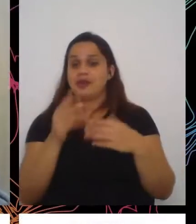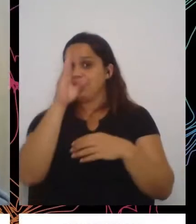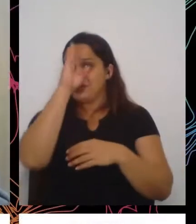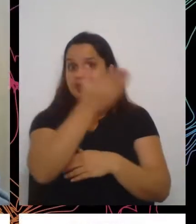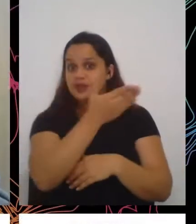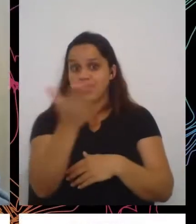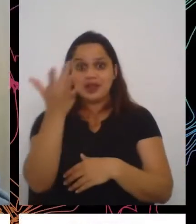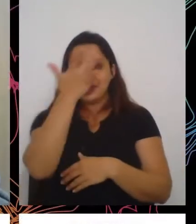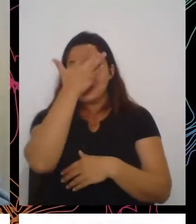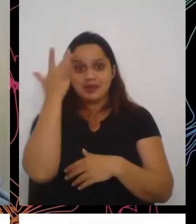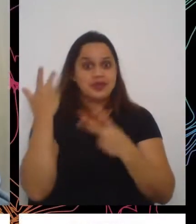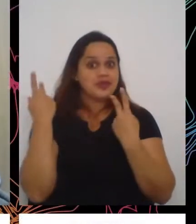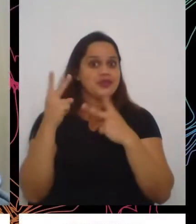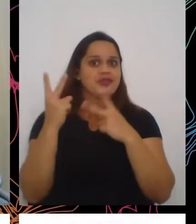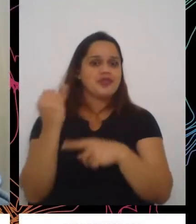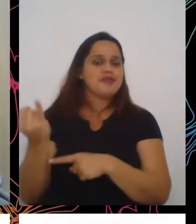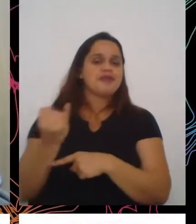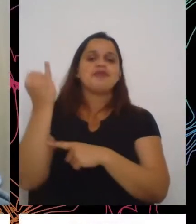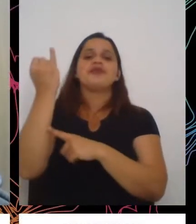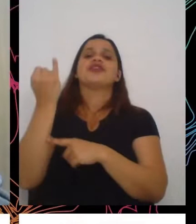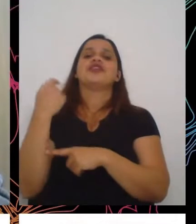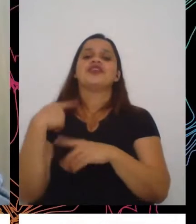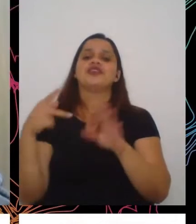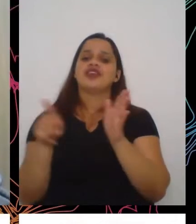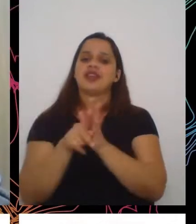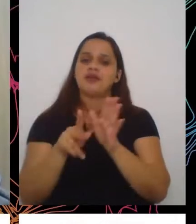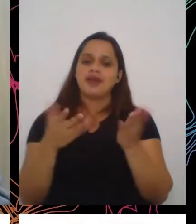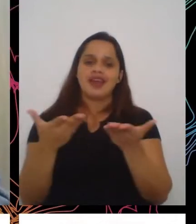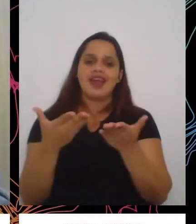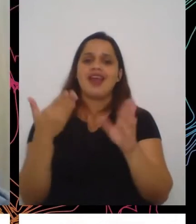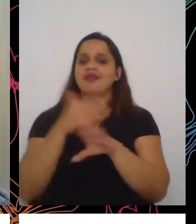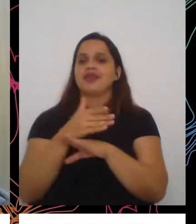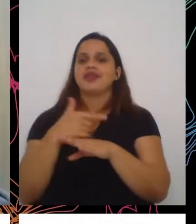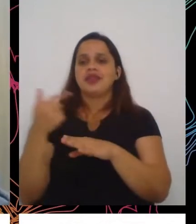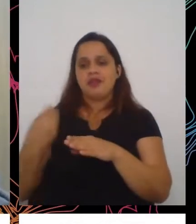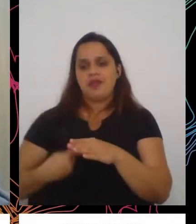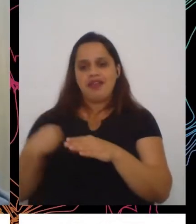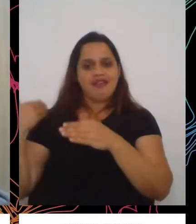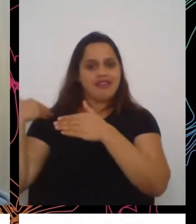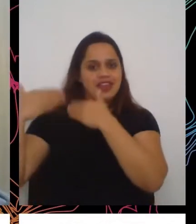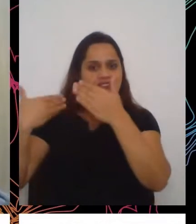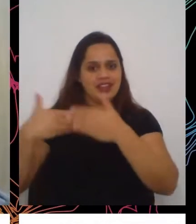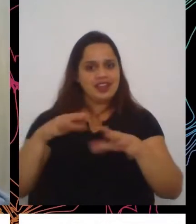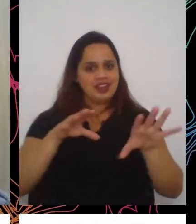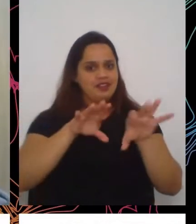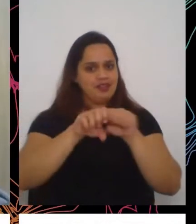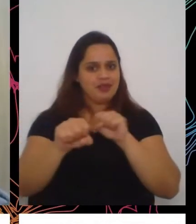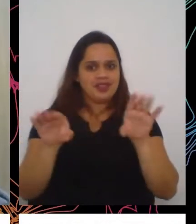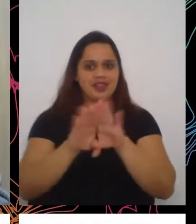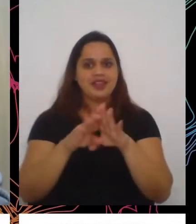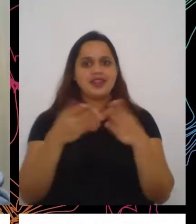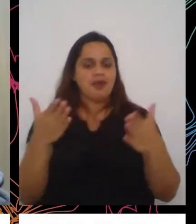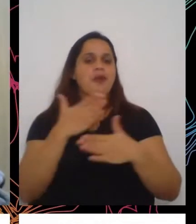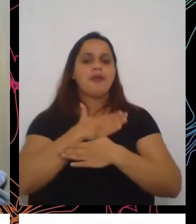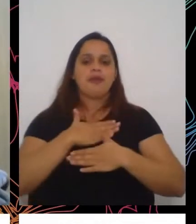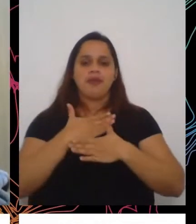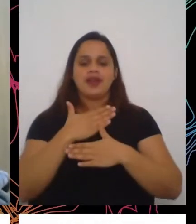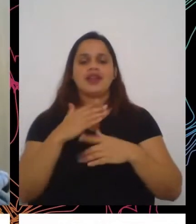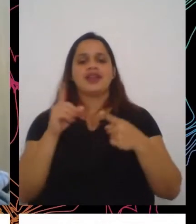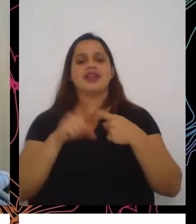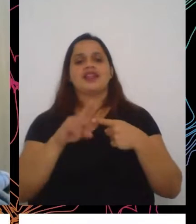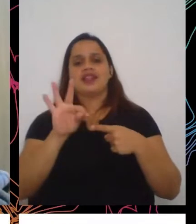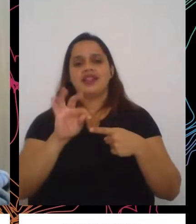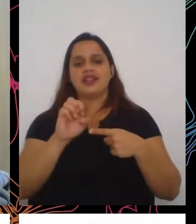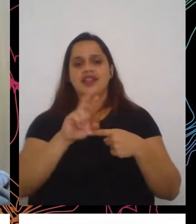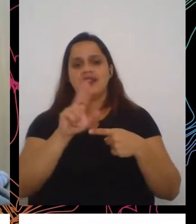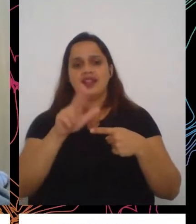valorosas aqui, que fazem parte da minha trajetória de formação, inclusive. Então, é um prazer estar aqui com a Tereza, com o Walter,